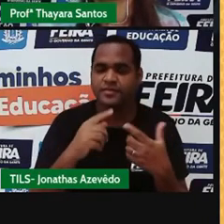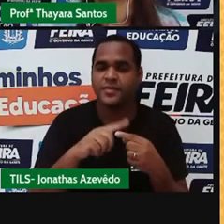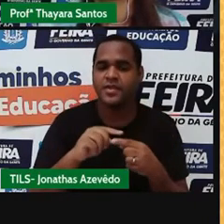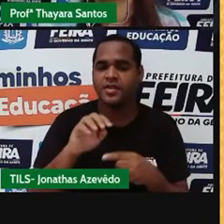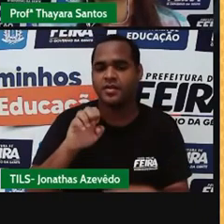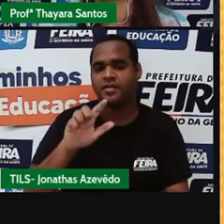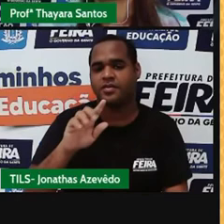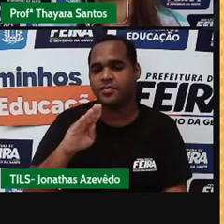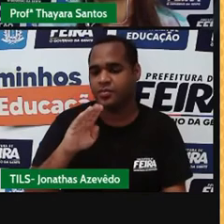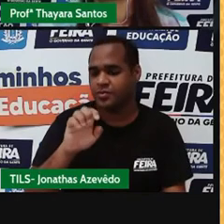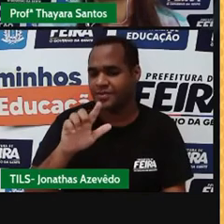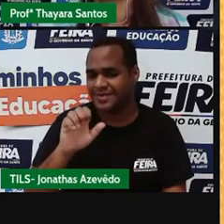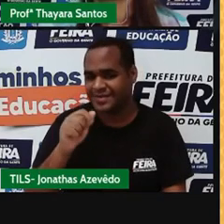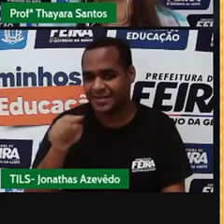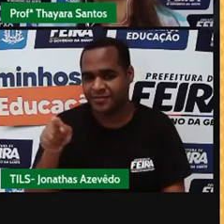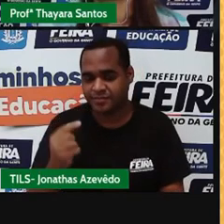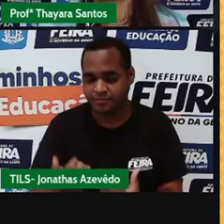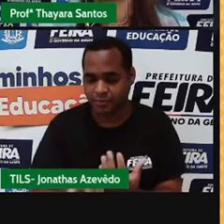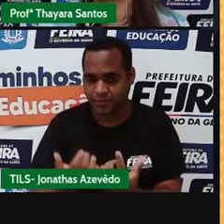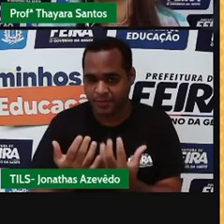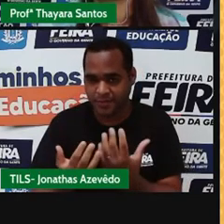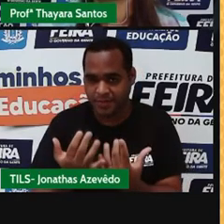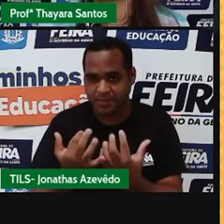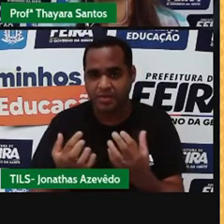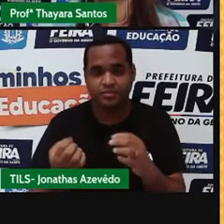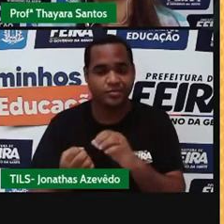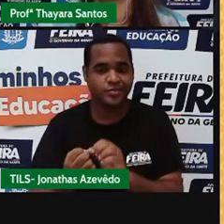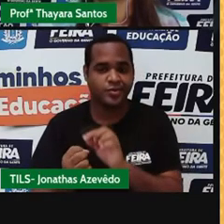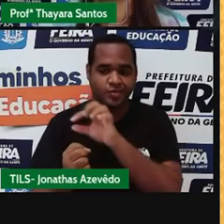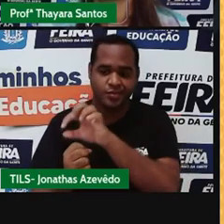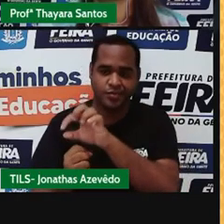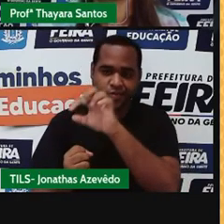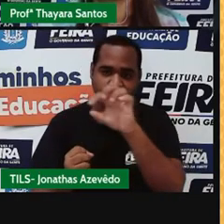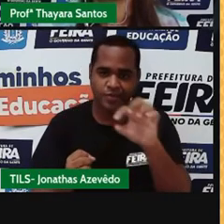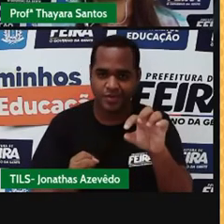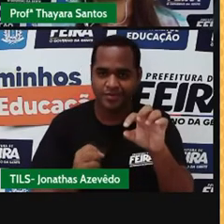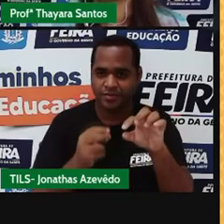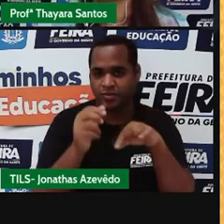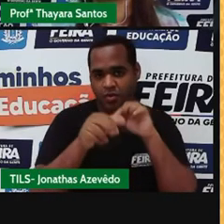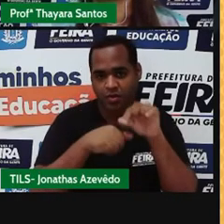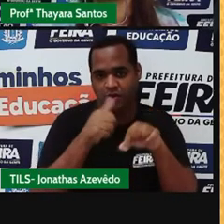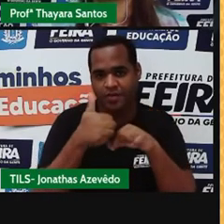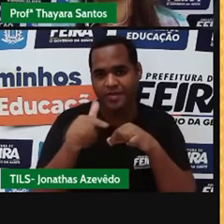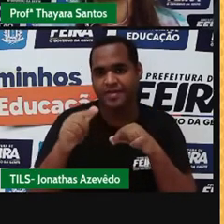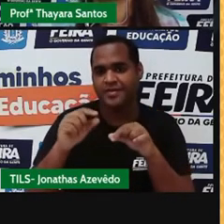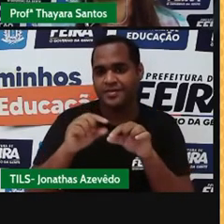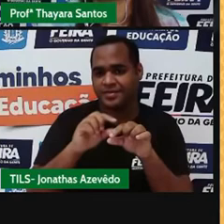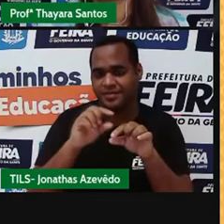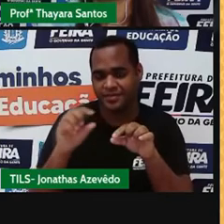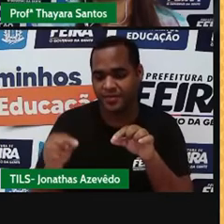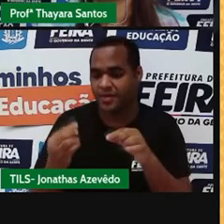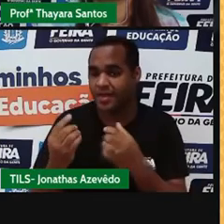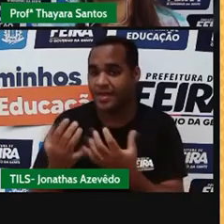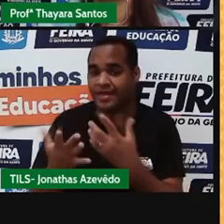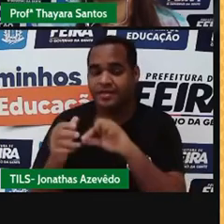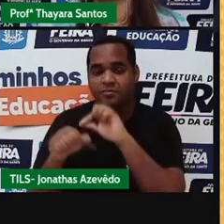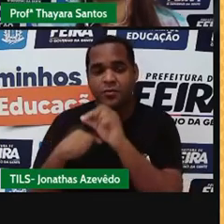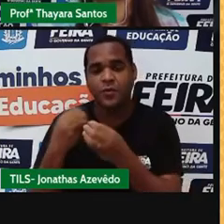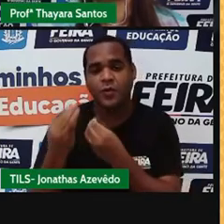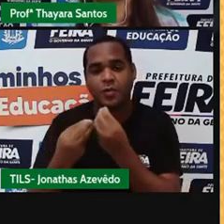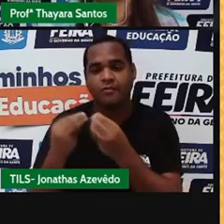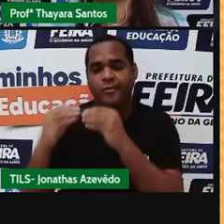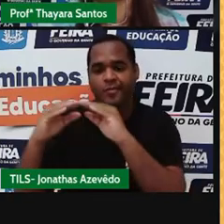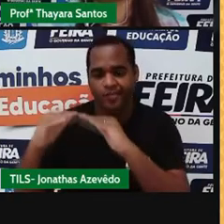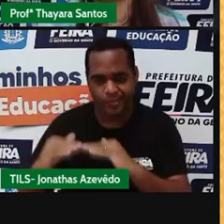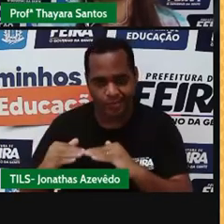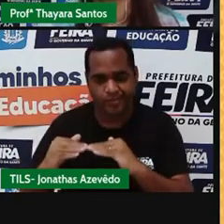no caso, água, evapora primeiro e passa para o condensador. No condensador, o vapor de água se resfria e se condensa,